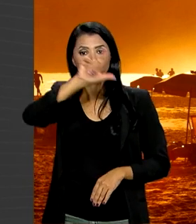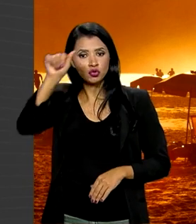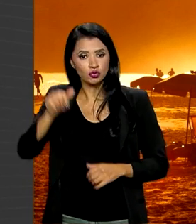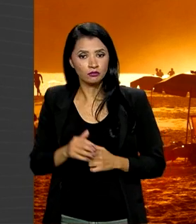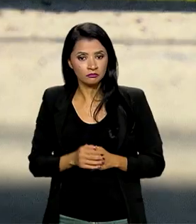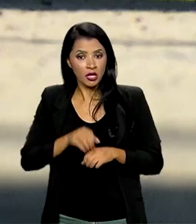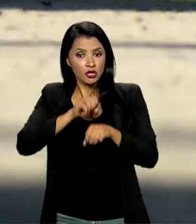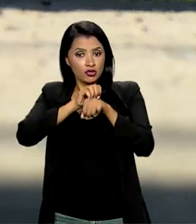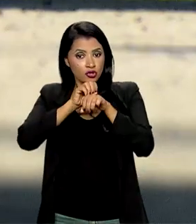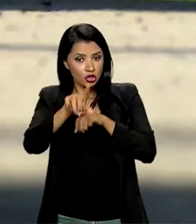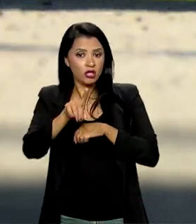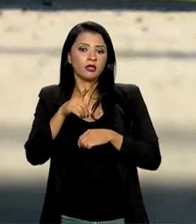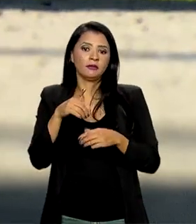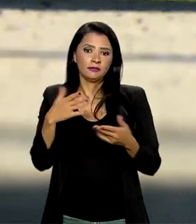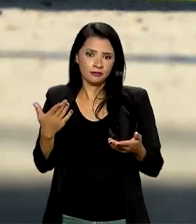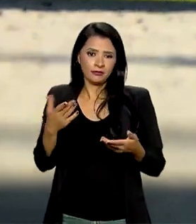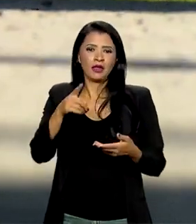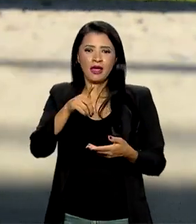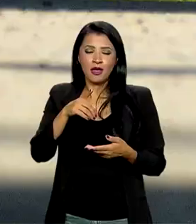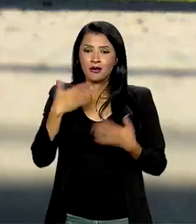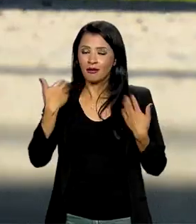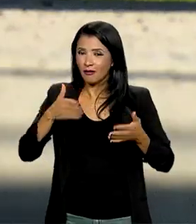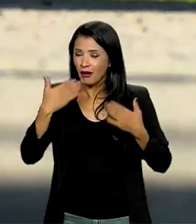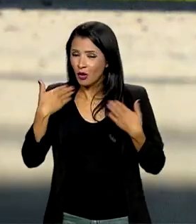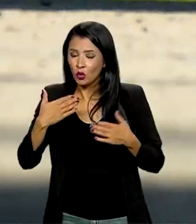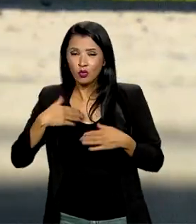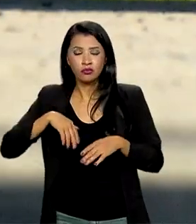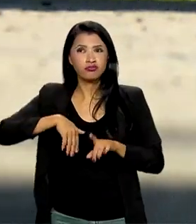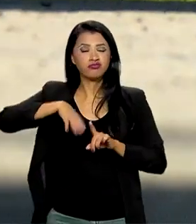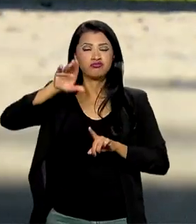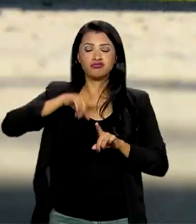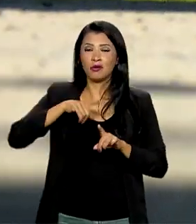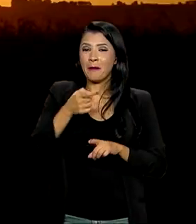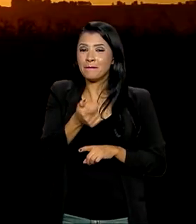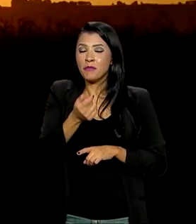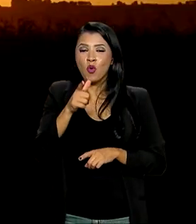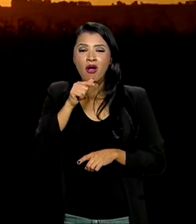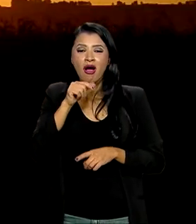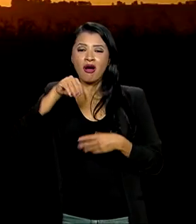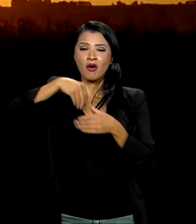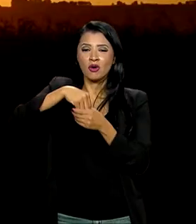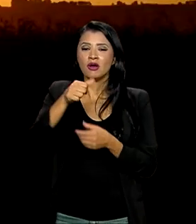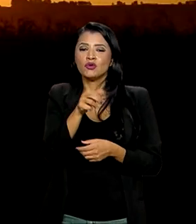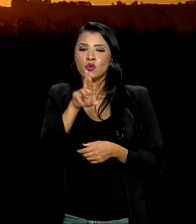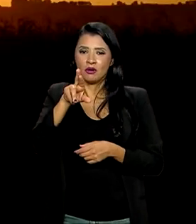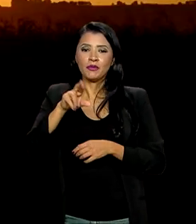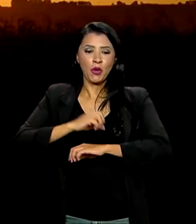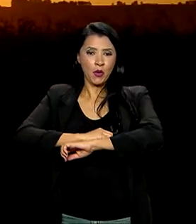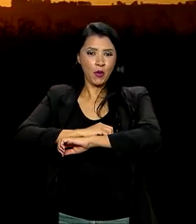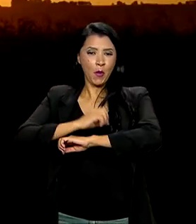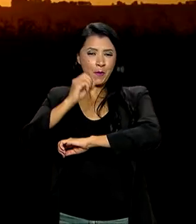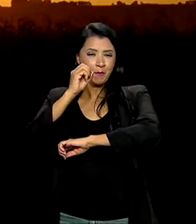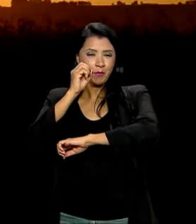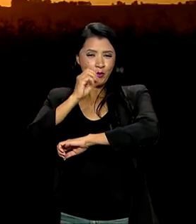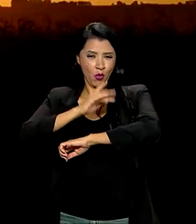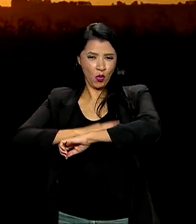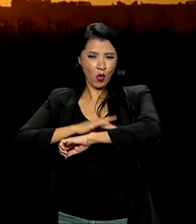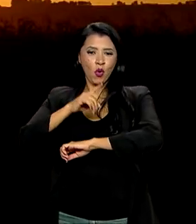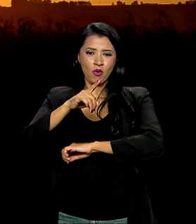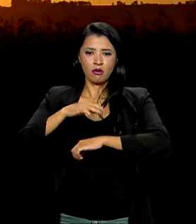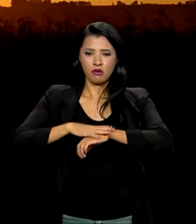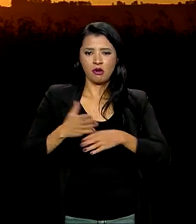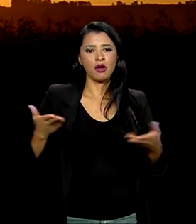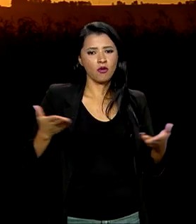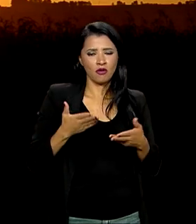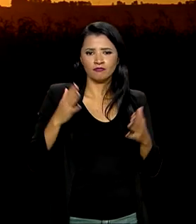fica a dica, apesar das altas temperaturas e da baixa umidade do ar, o pôr do sol nesta época do ano é um